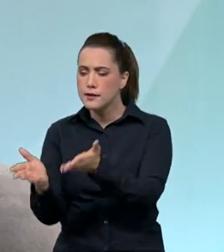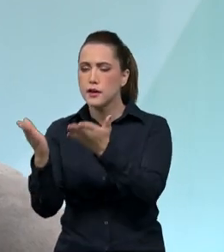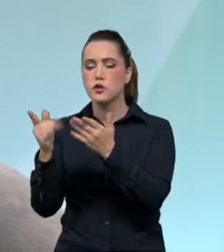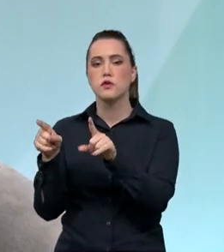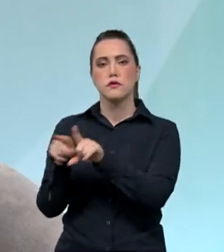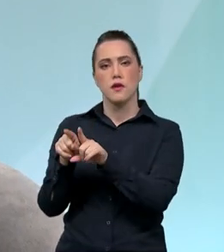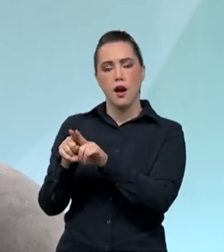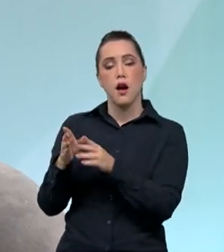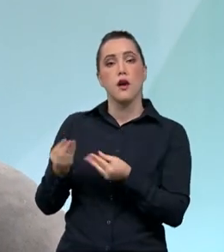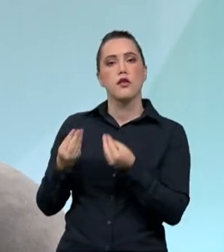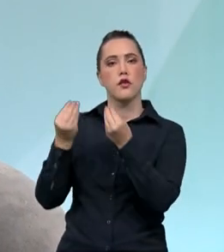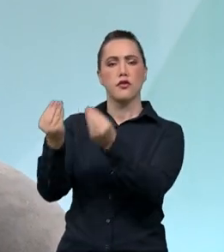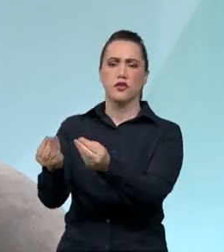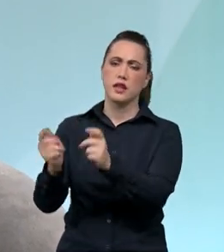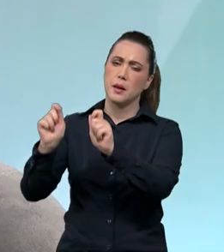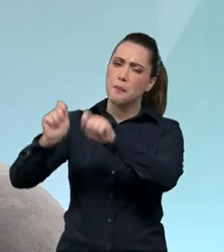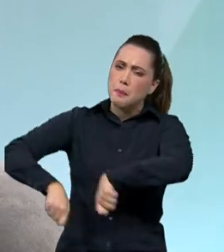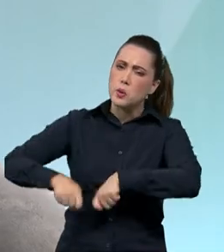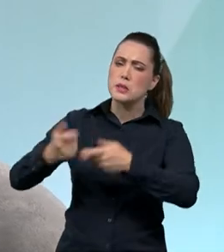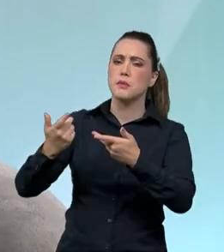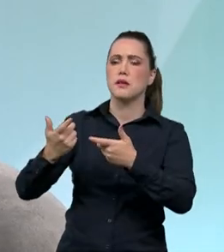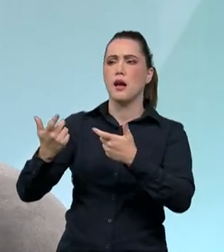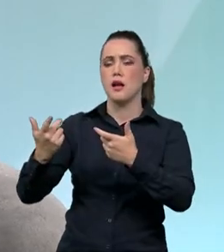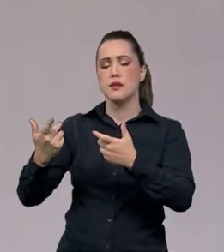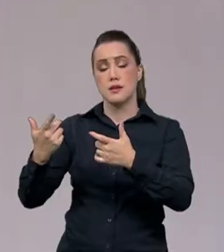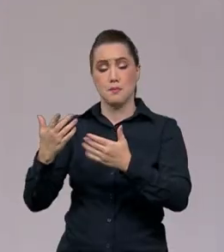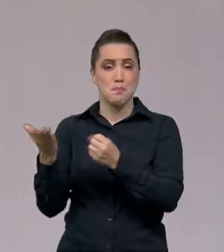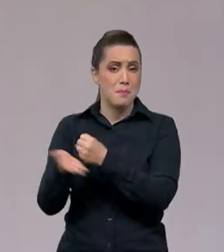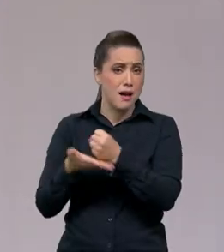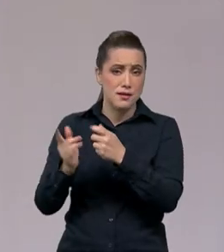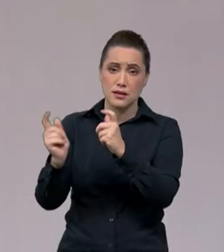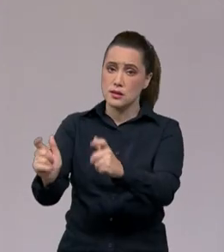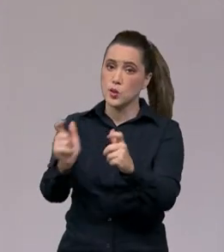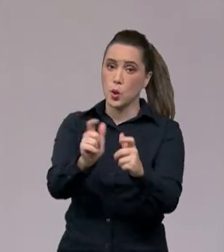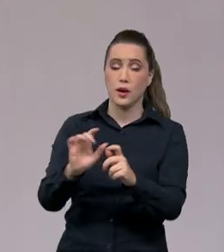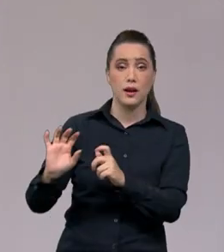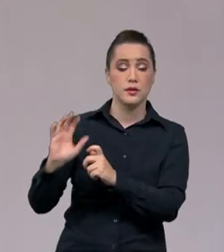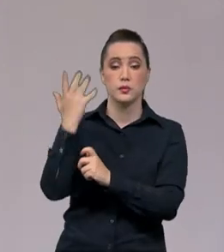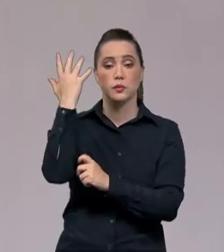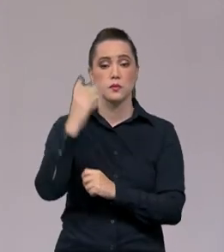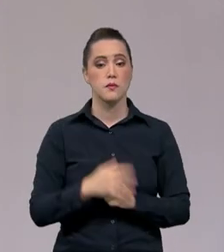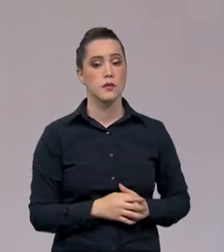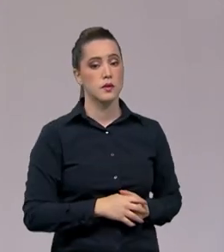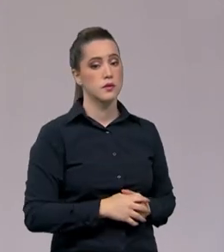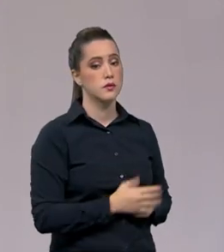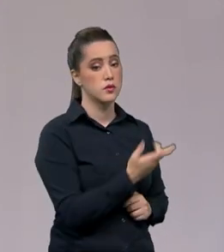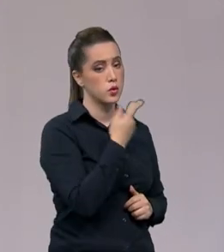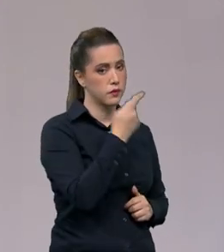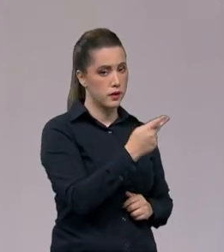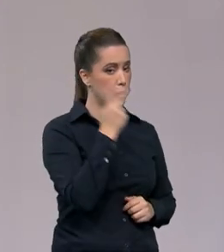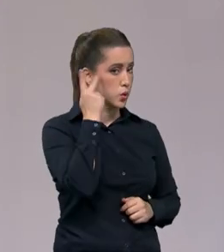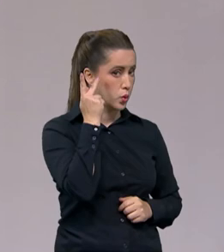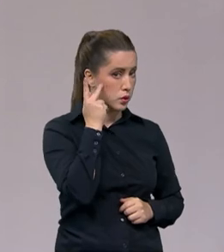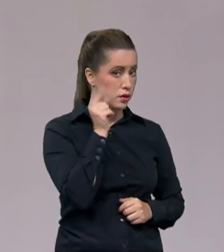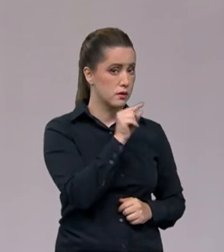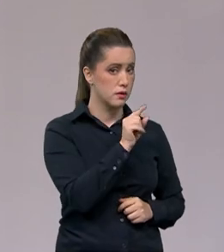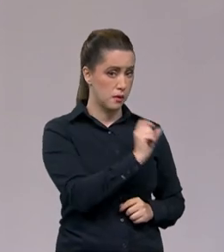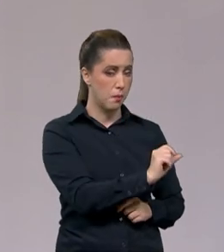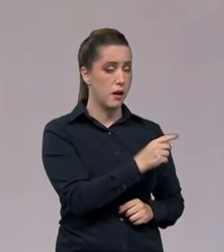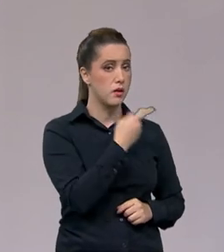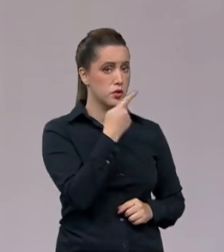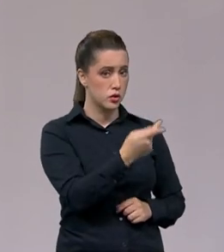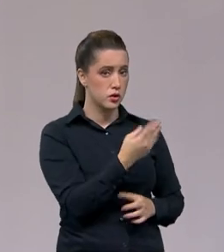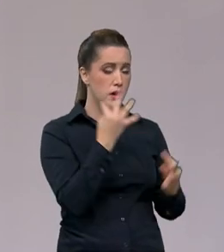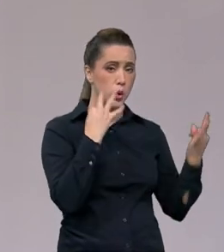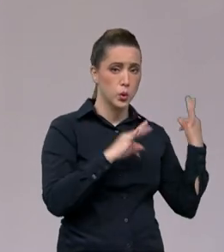promover e prover infraestrutura nesses destinos. Agora, já que o mencionou São Paulo, não sei se é o caso, mas o turismo de negócios é